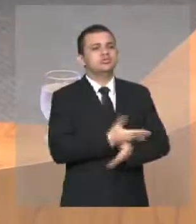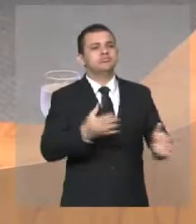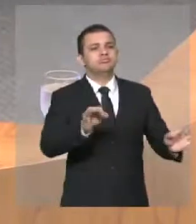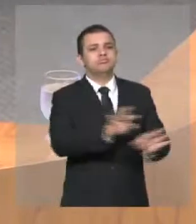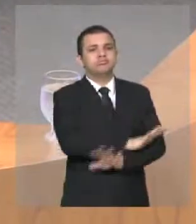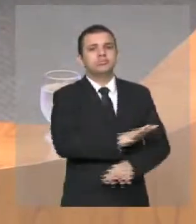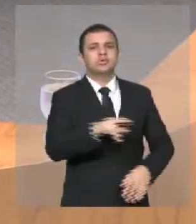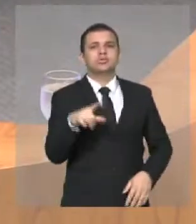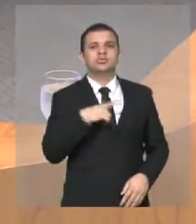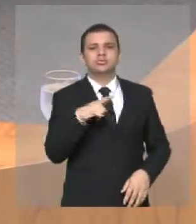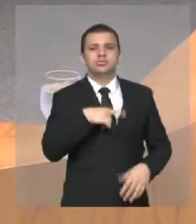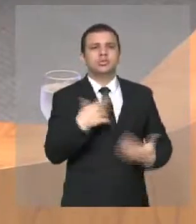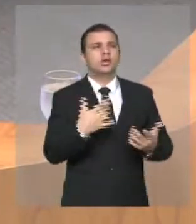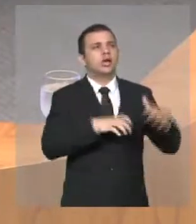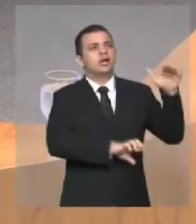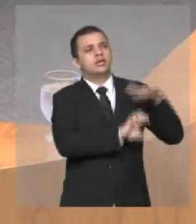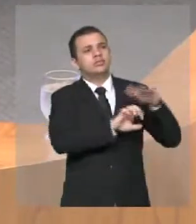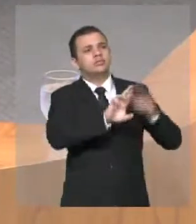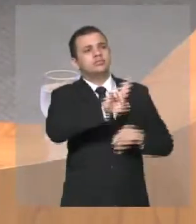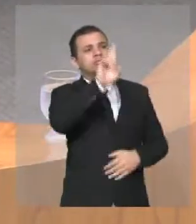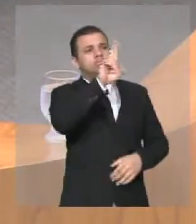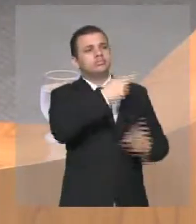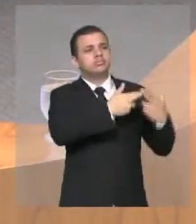a empresa que vai executar a obra,